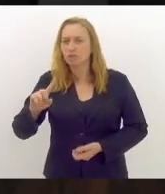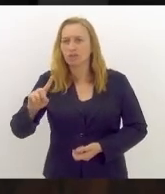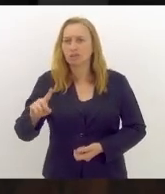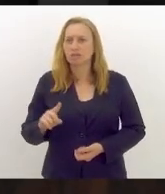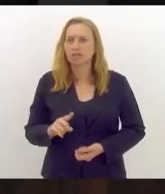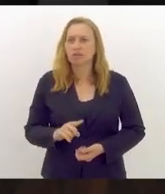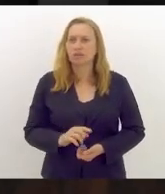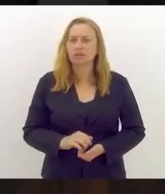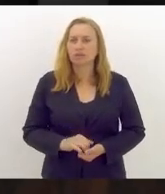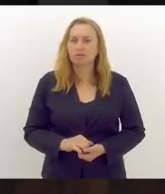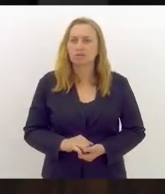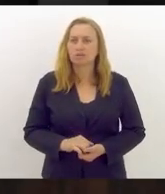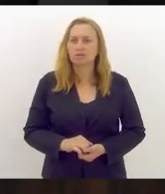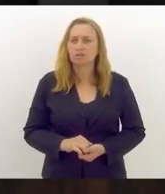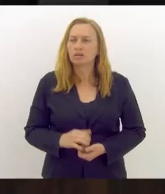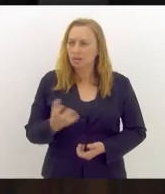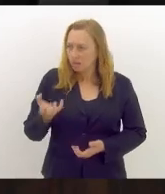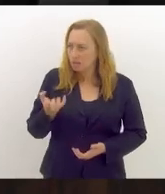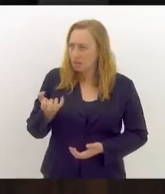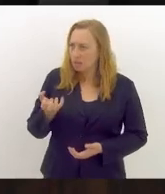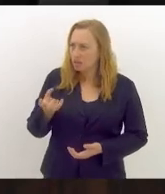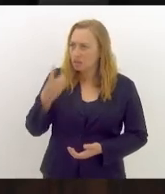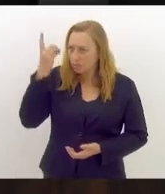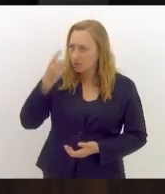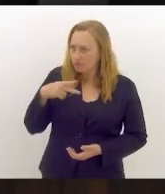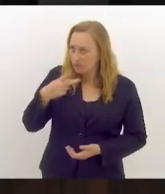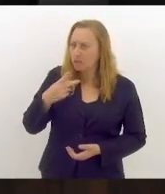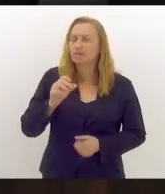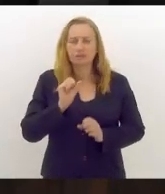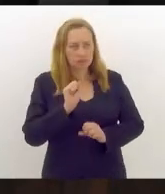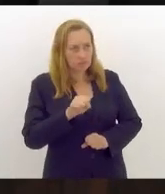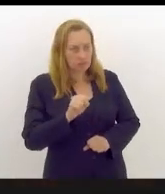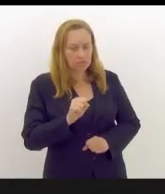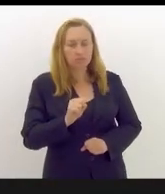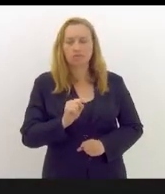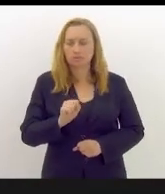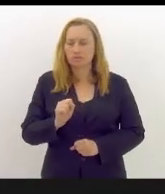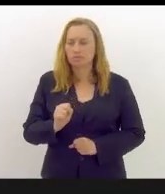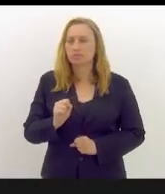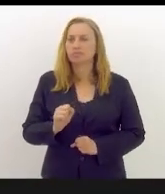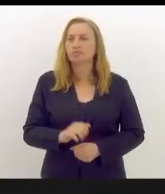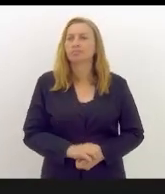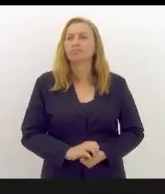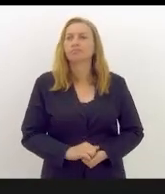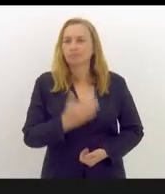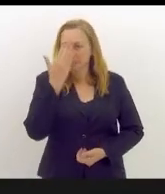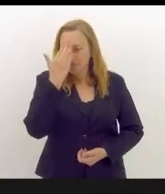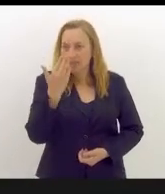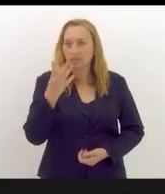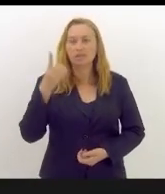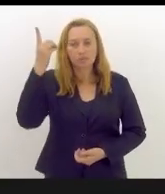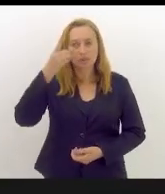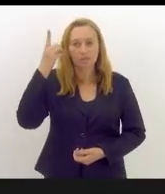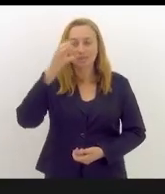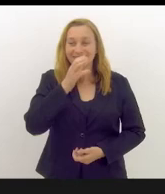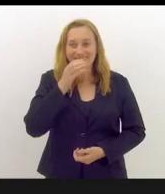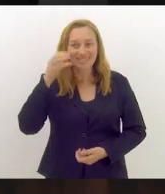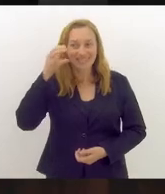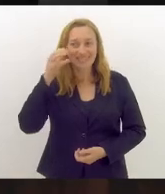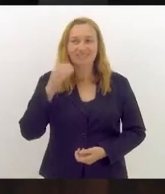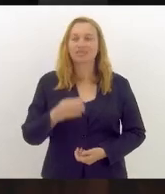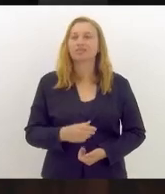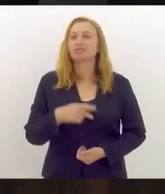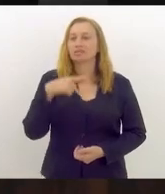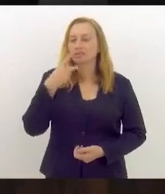Valdeque. Quer se inscrever, deputado? Posso sim. E senhora? Obrigado, deputada Sérgio Jordão. Com a